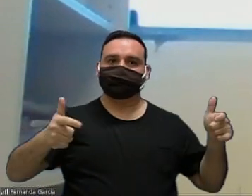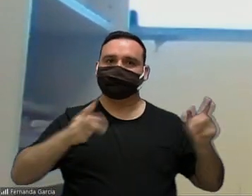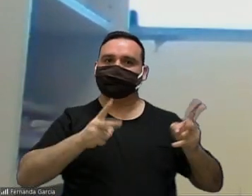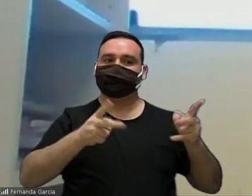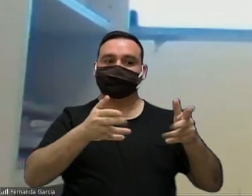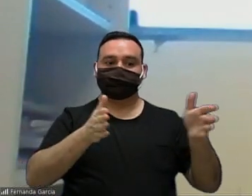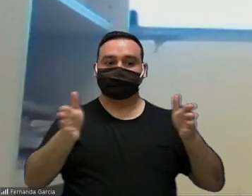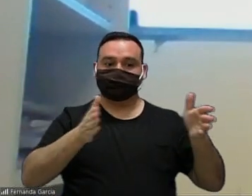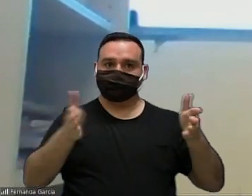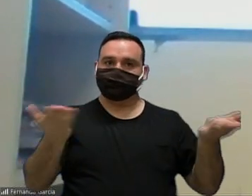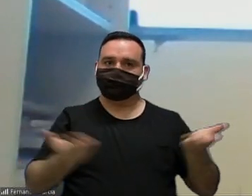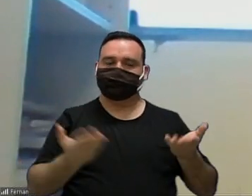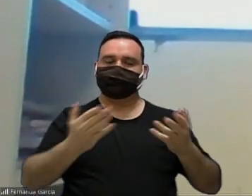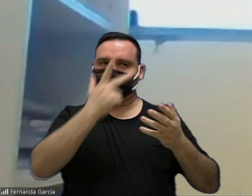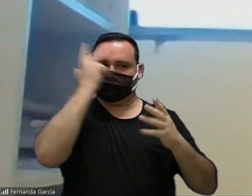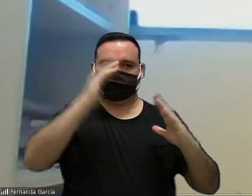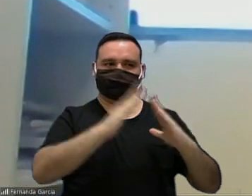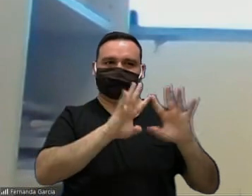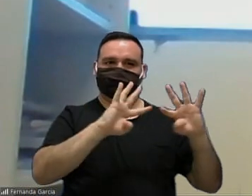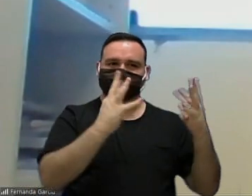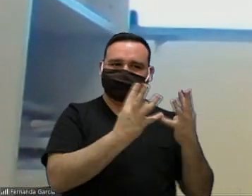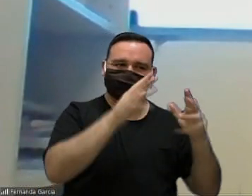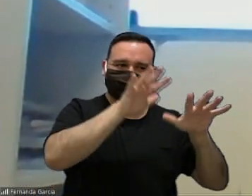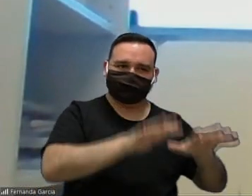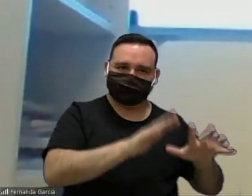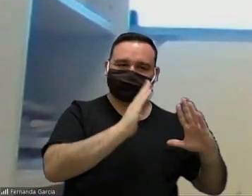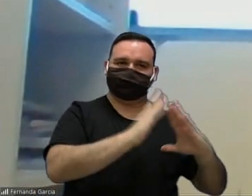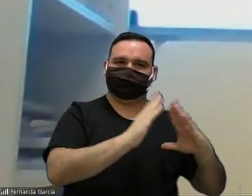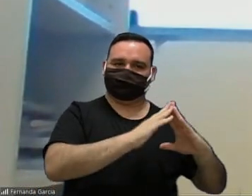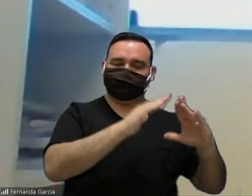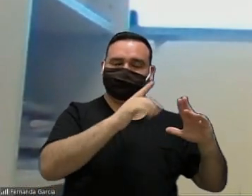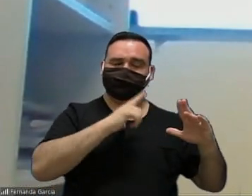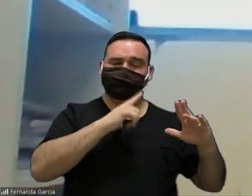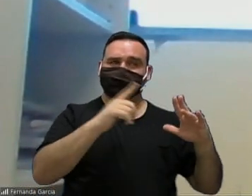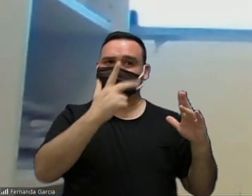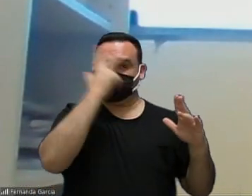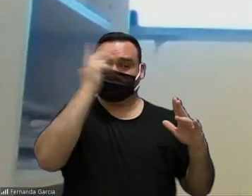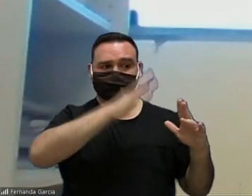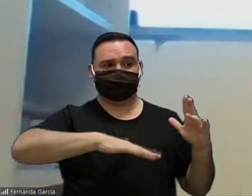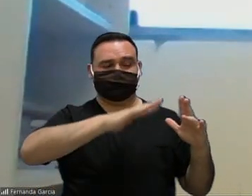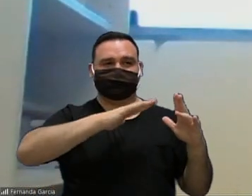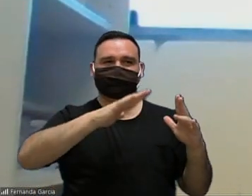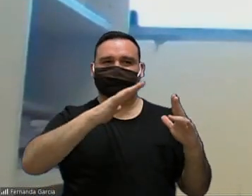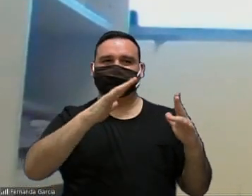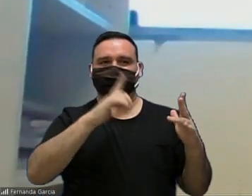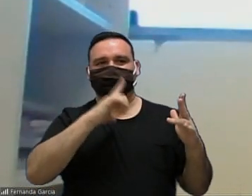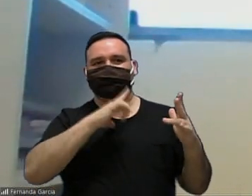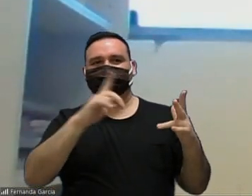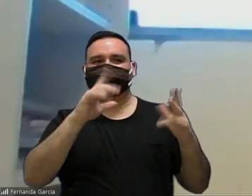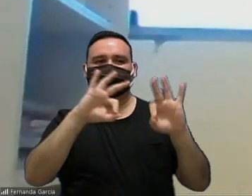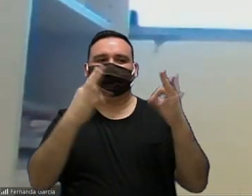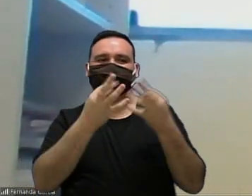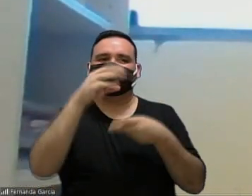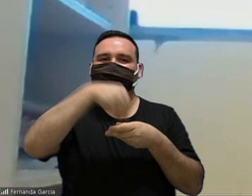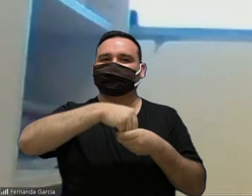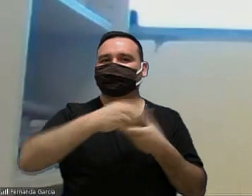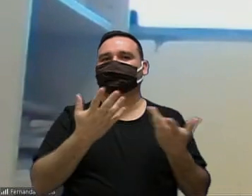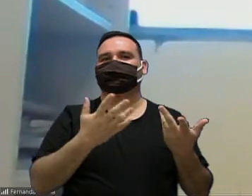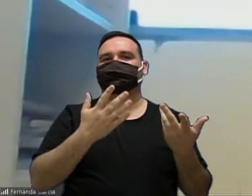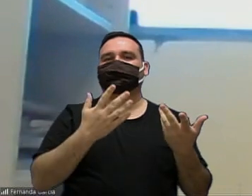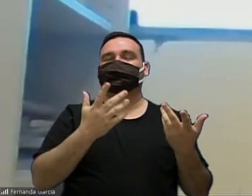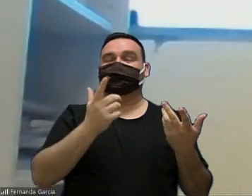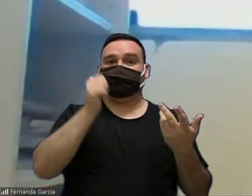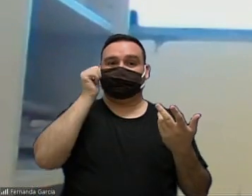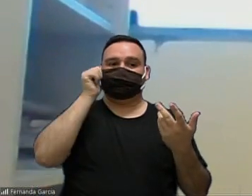nesse período de pandemia onde as mulheres estão mais perto do seu agressor a o